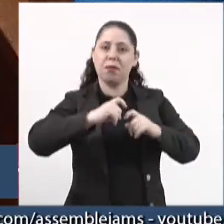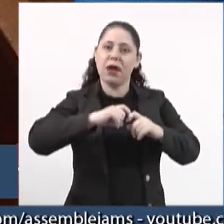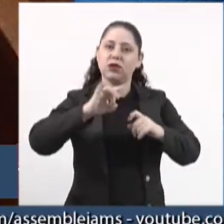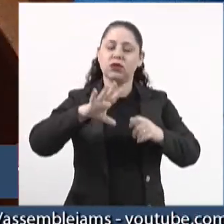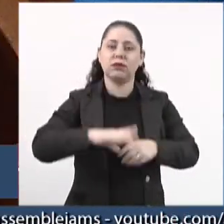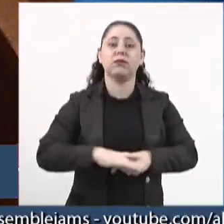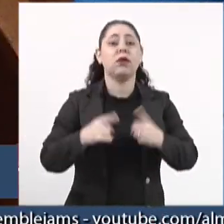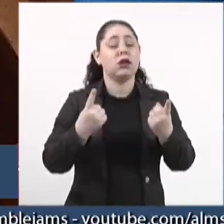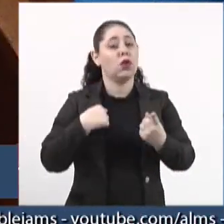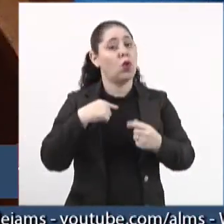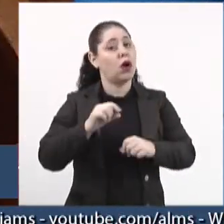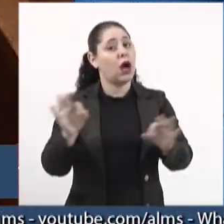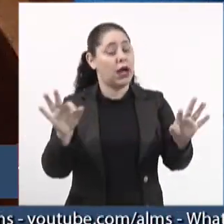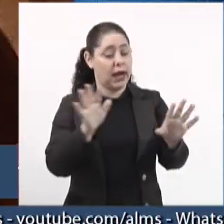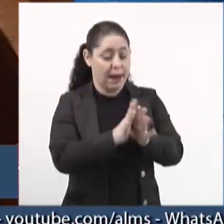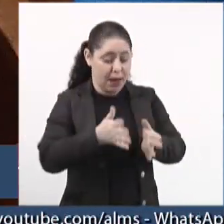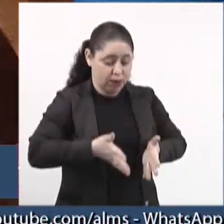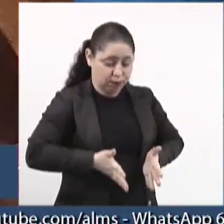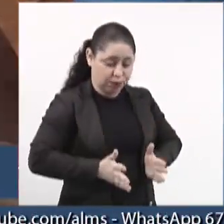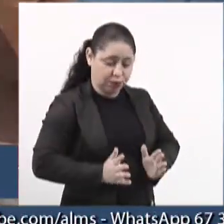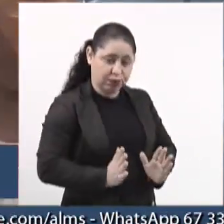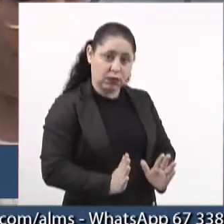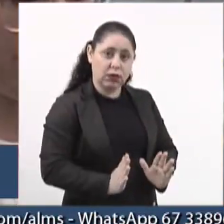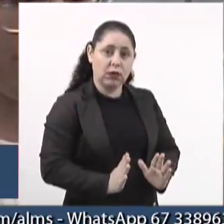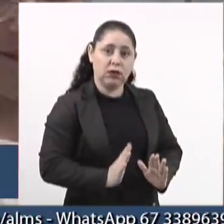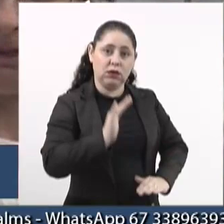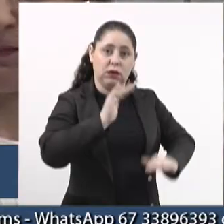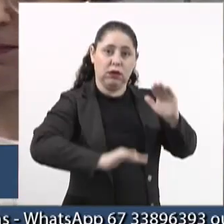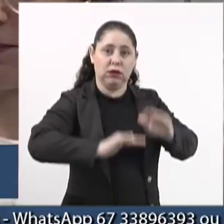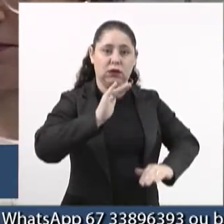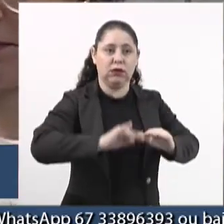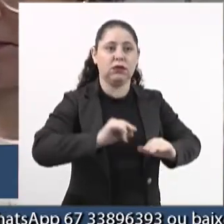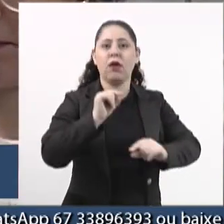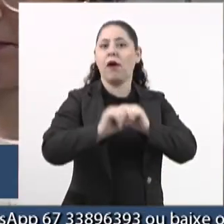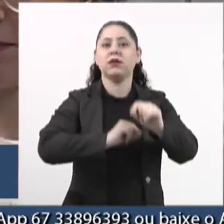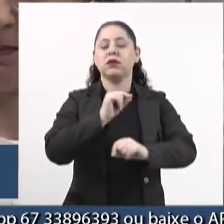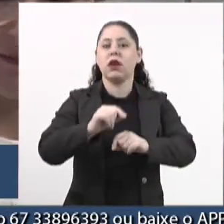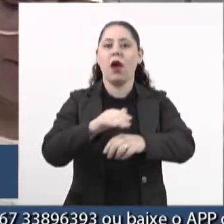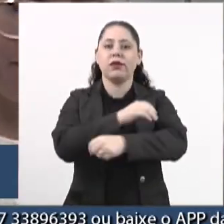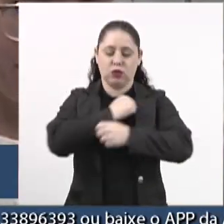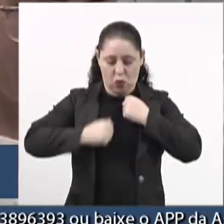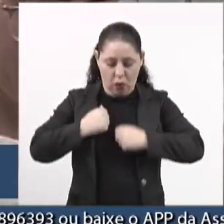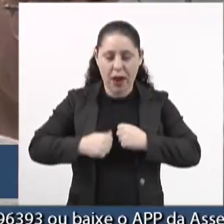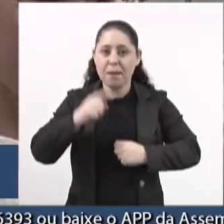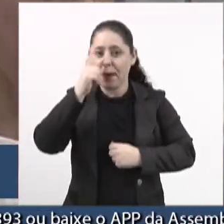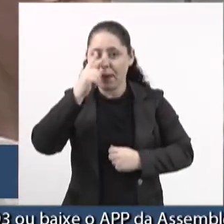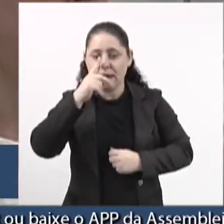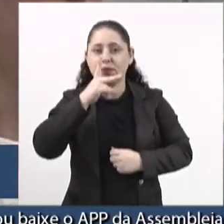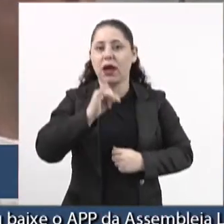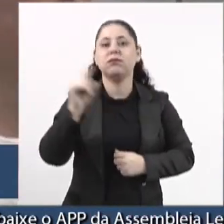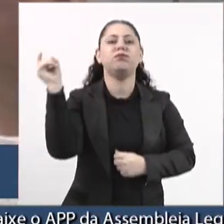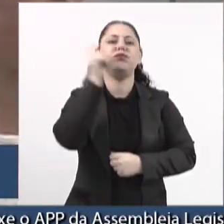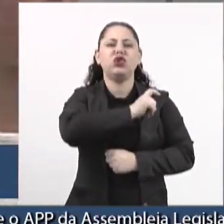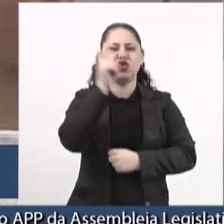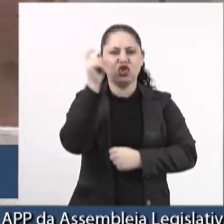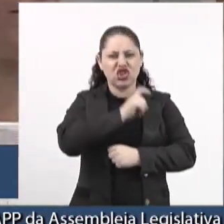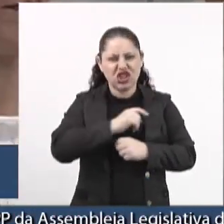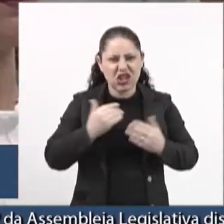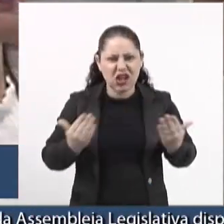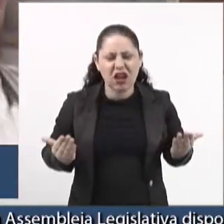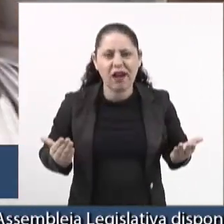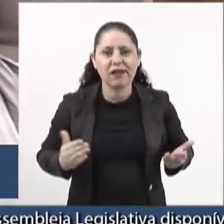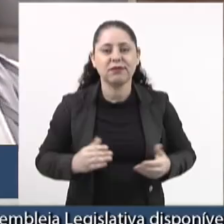Mas na hora que você acaba de nascer, muitas vezes fala assim, quem deu o primeiro banho? O pai ou a mãe? Mentira!